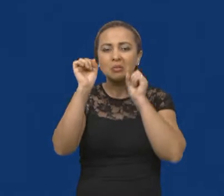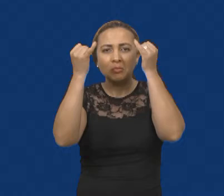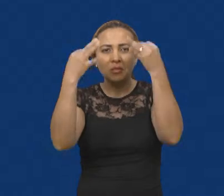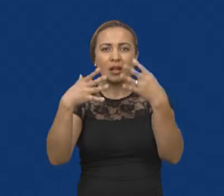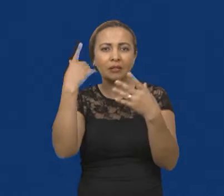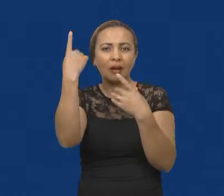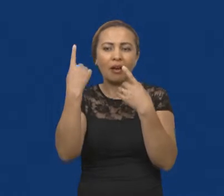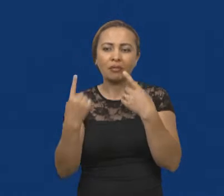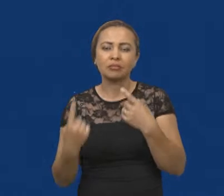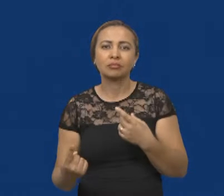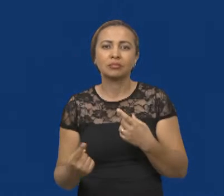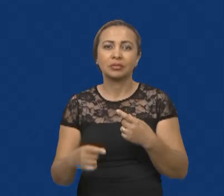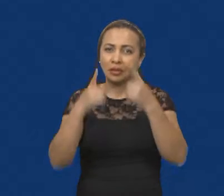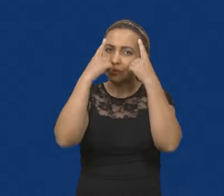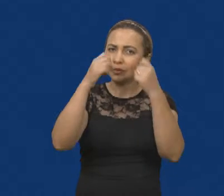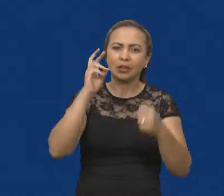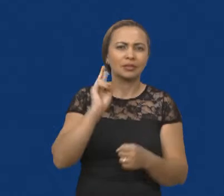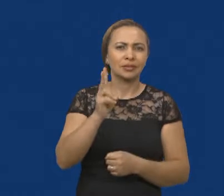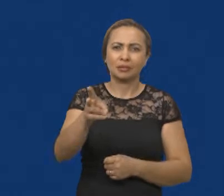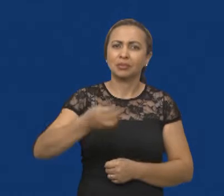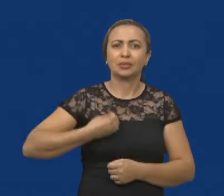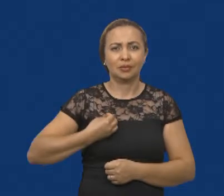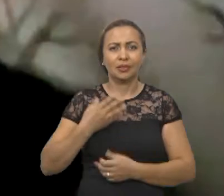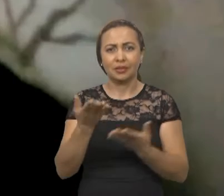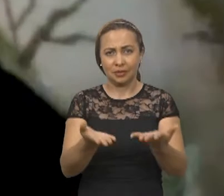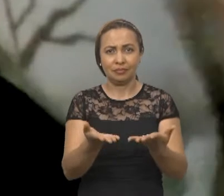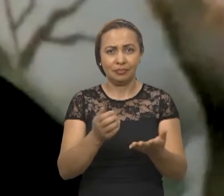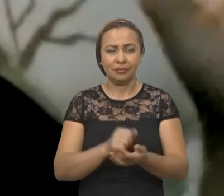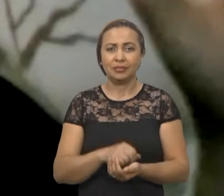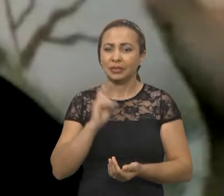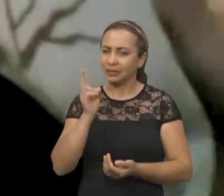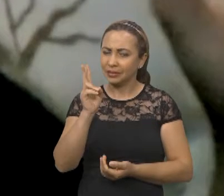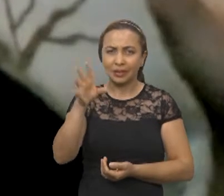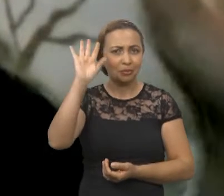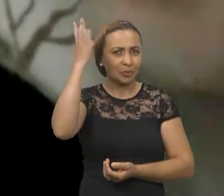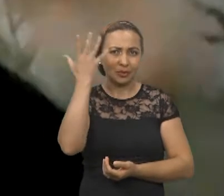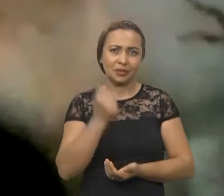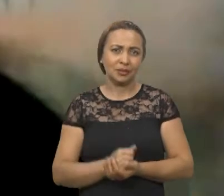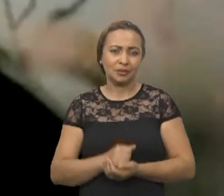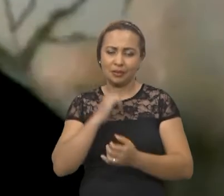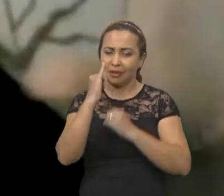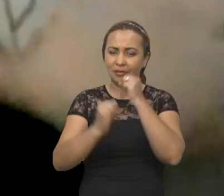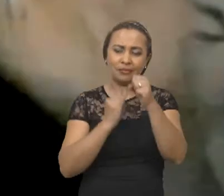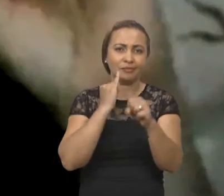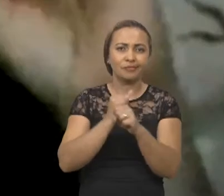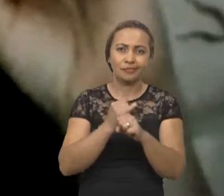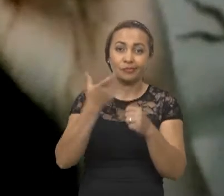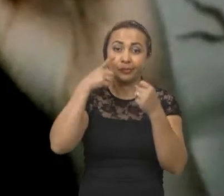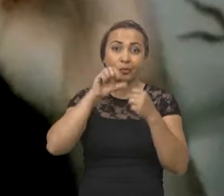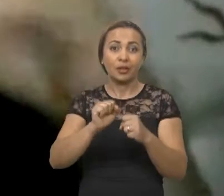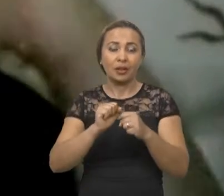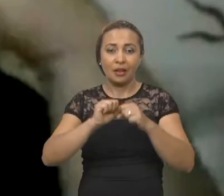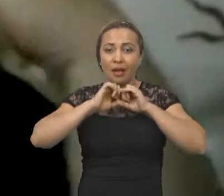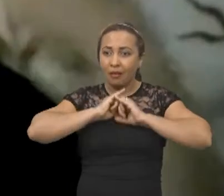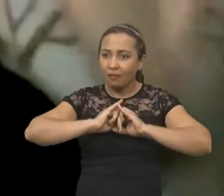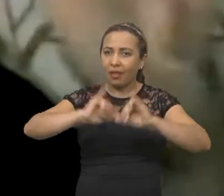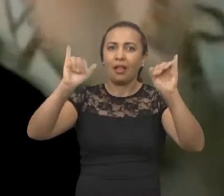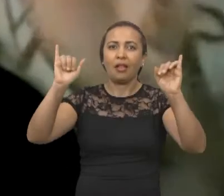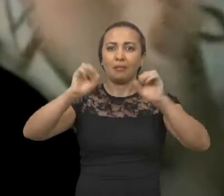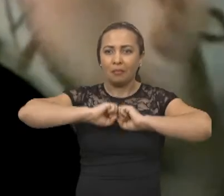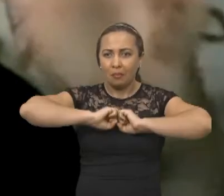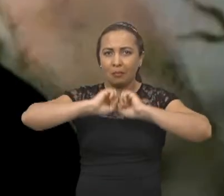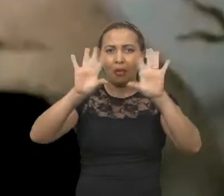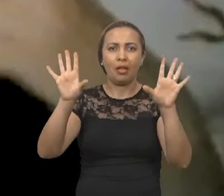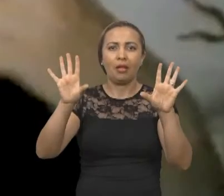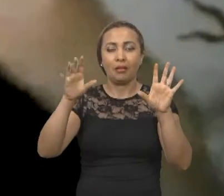tipificações. Essas violências sempre aconteceram, gente, sempre estiveram aí. A internet, sabe, ela consegue publicizar